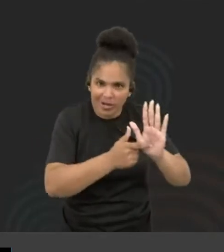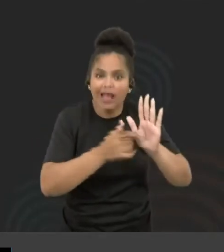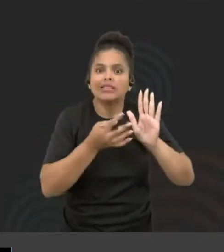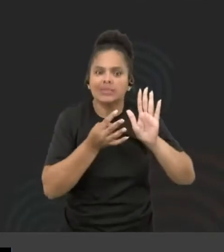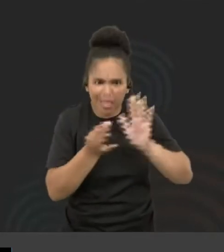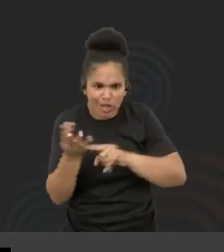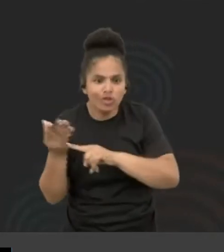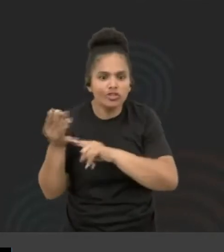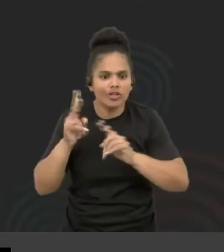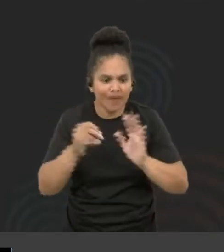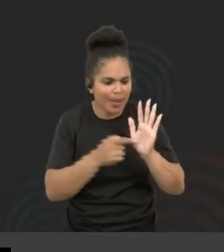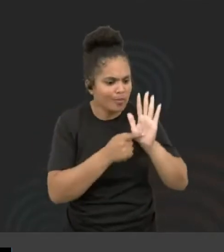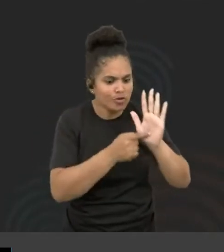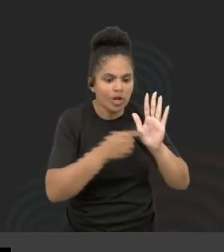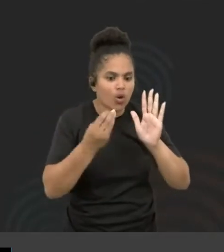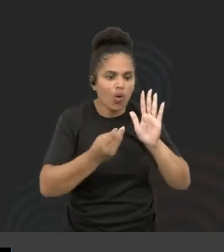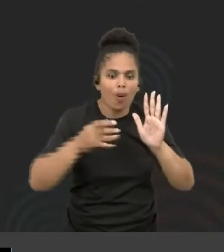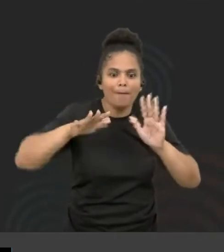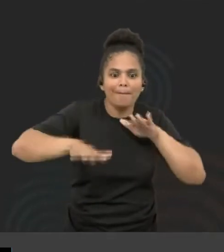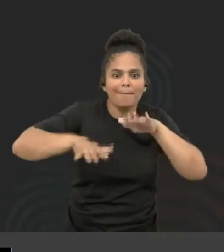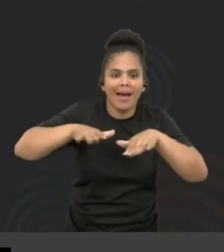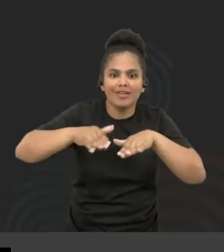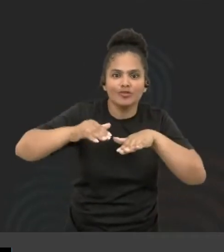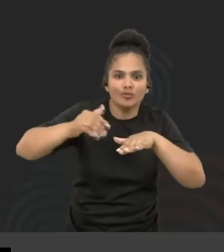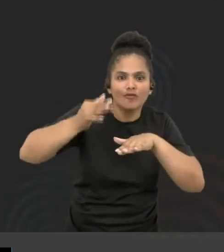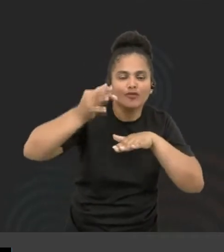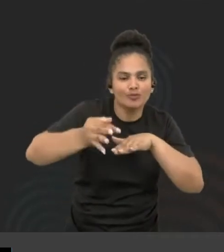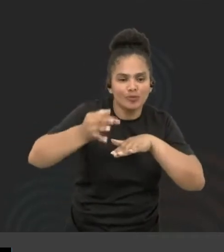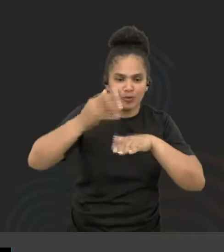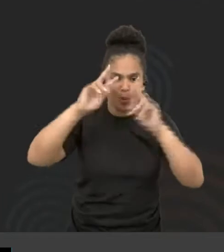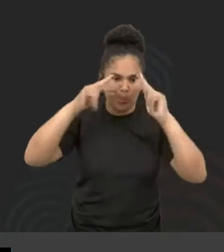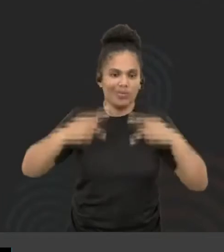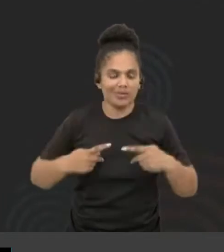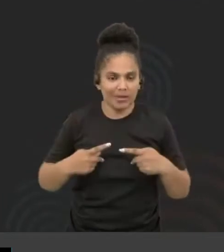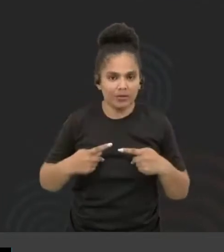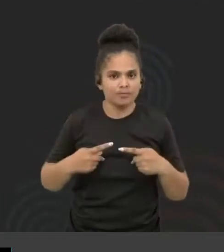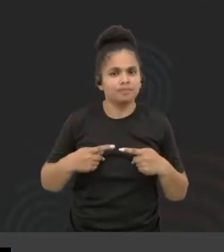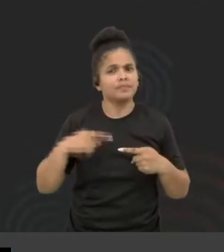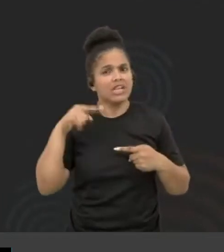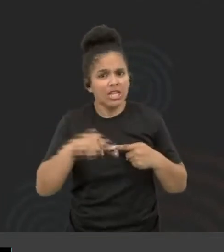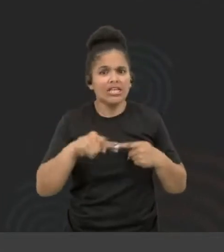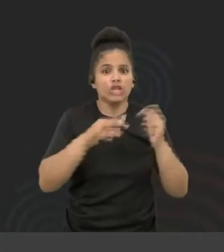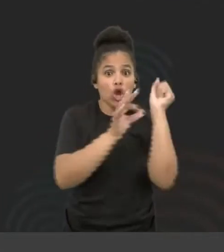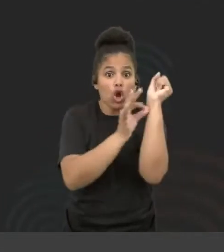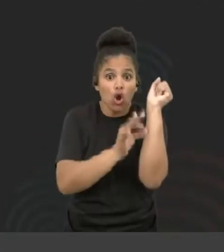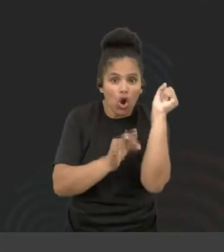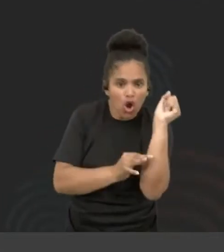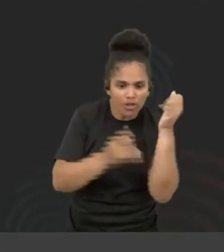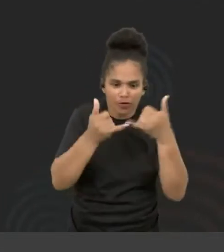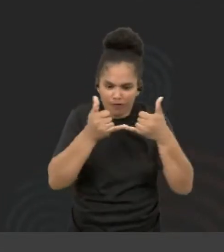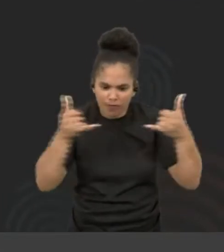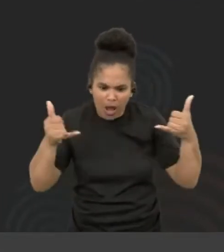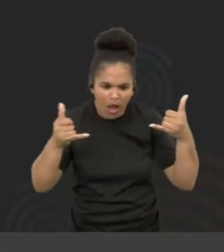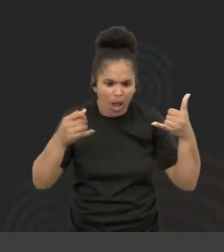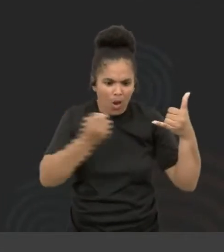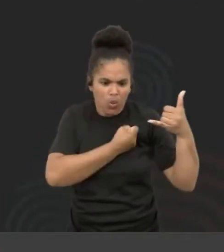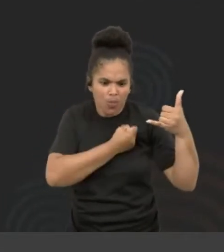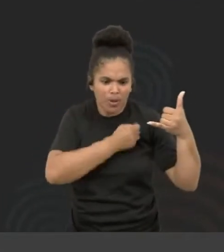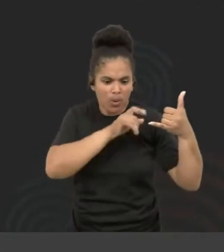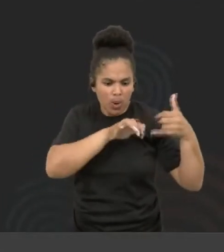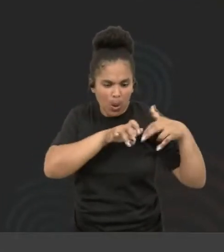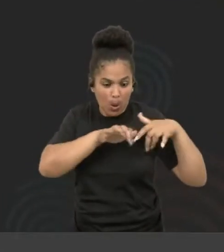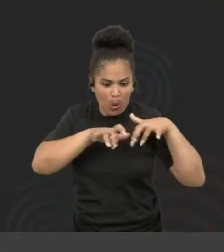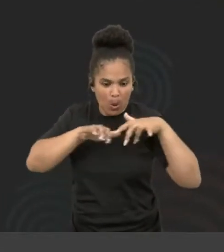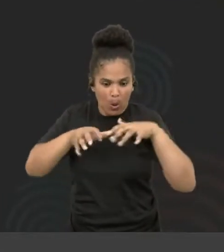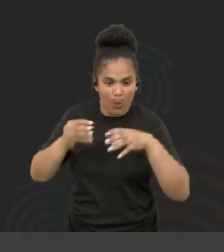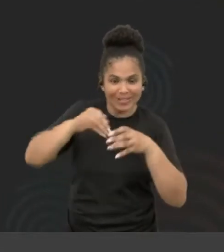próximos passos da humanidade. E quando a gente fala que ele está sendo escrito em linha de códigos, eu acho que tem dois pontos muito legais,